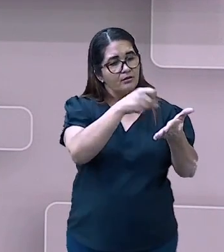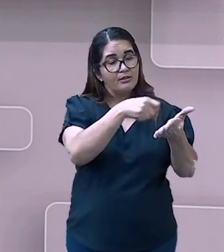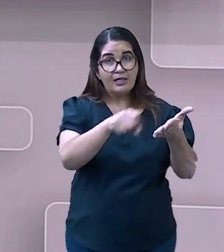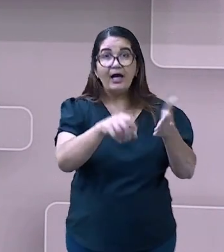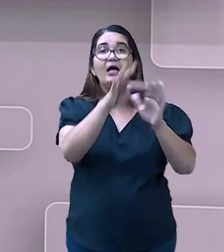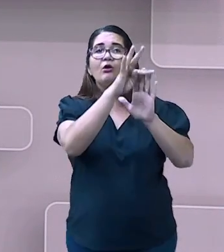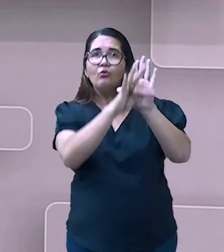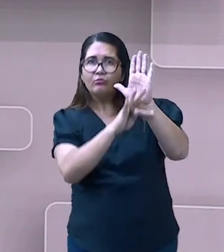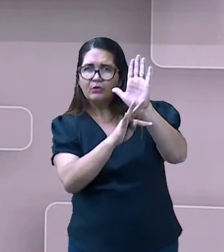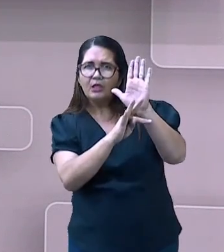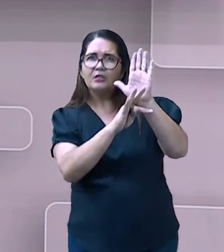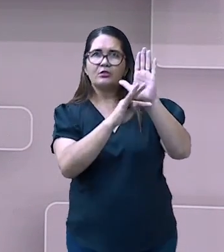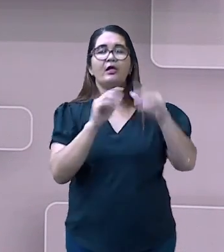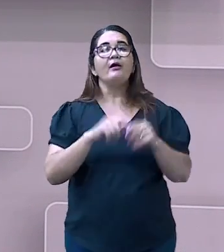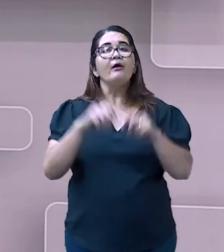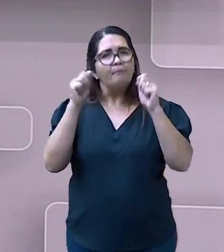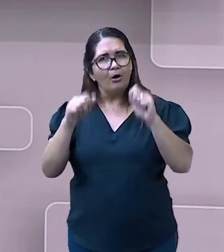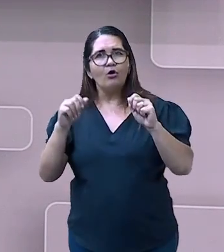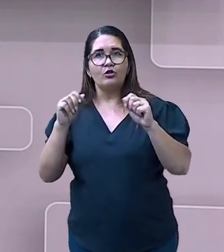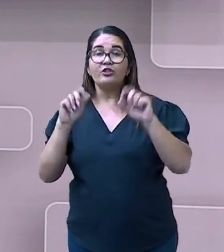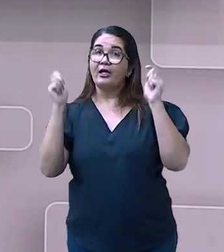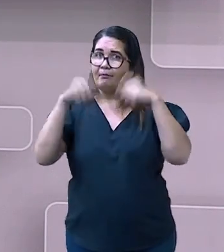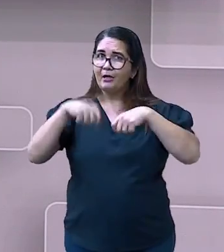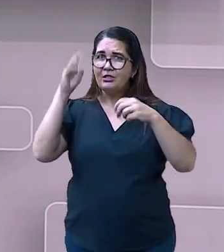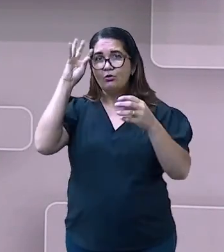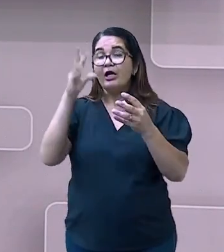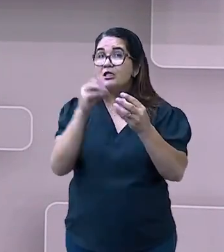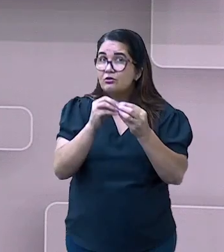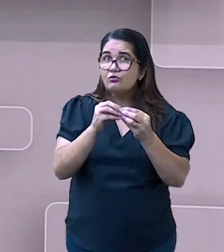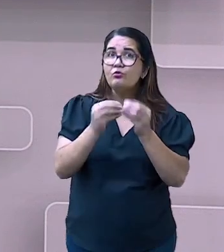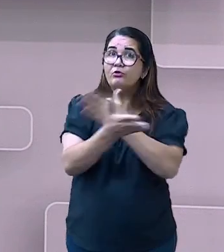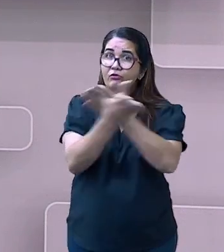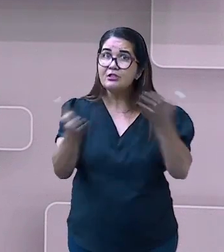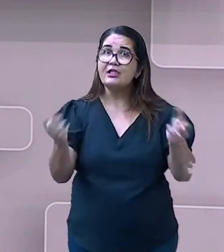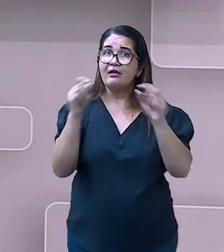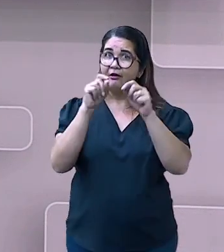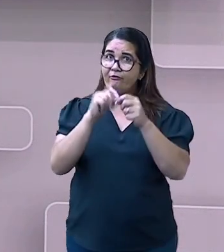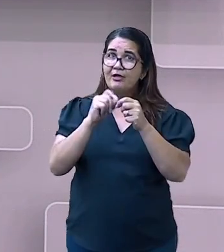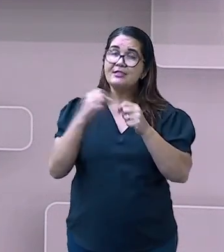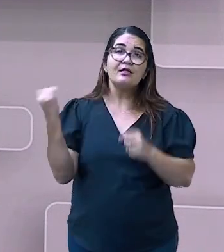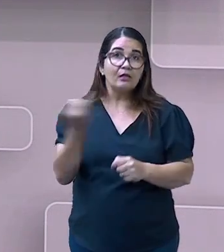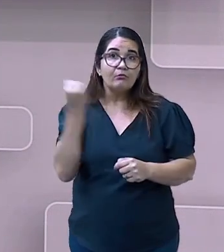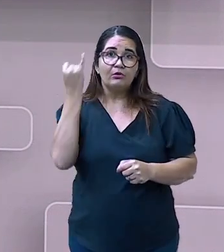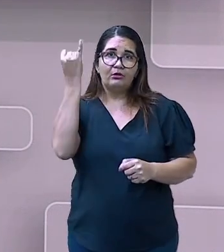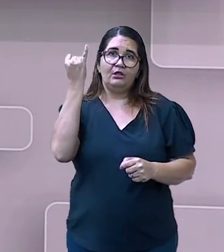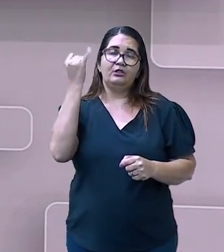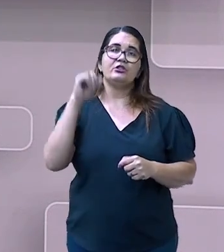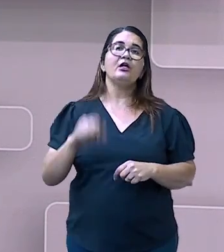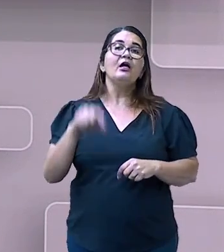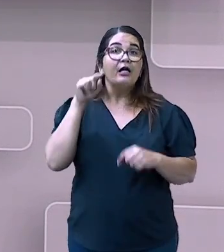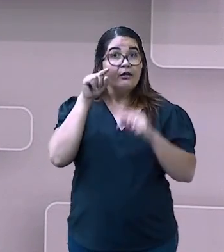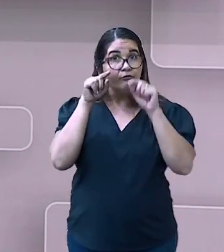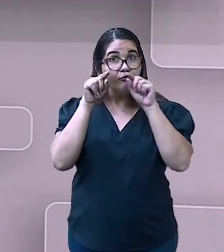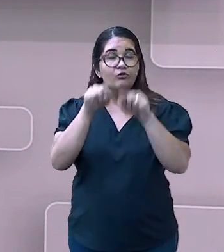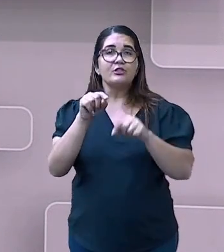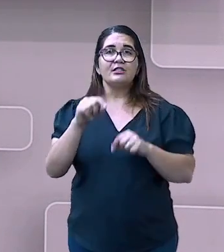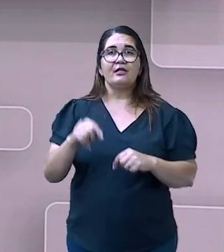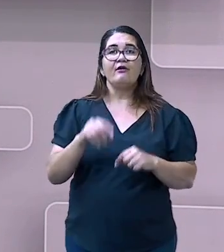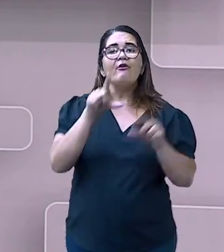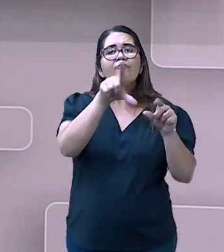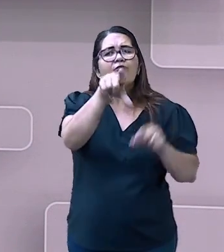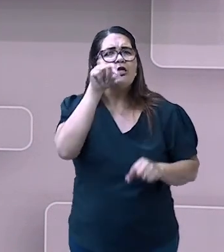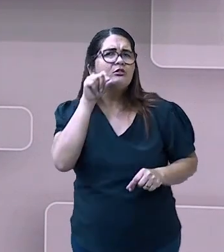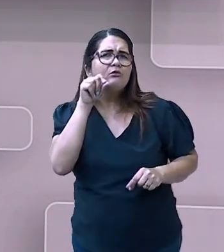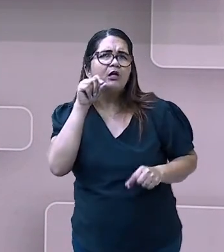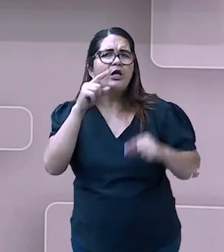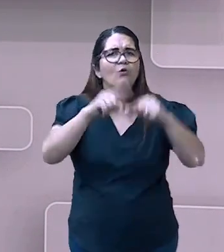textos, eu quero um resumo. Para quem está começando, você vai relembrar da nossa aula de hoje, vai escolher um aparelho e vai